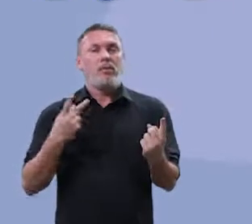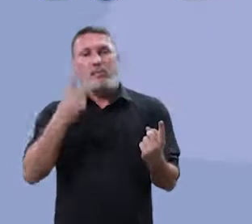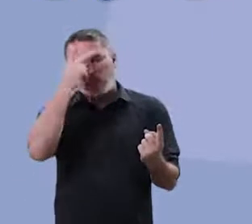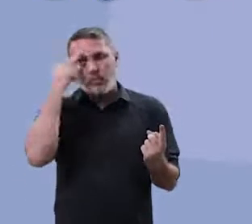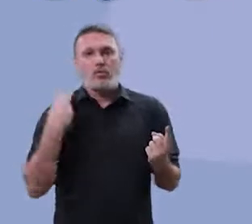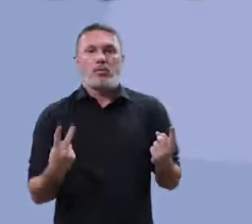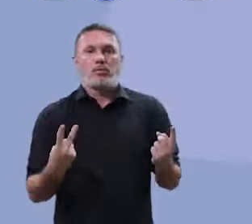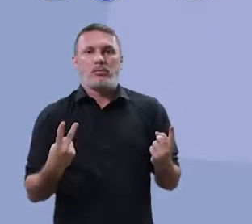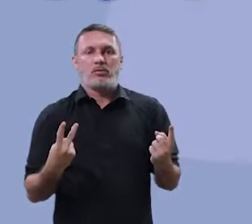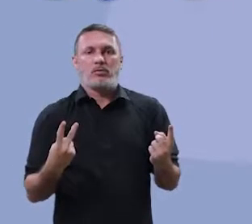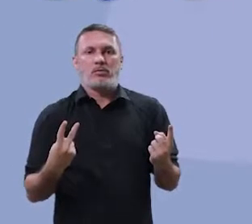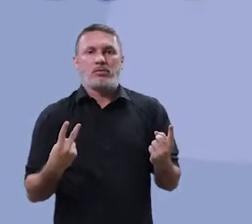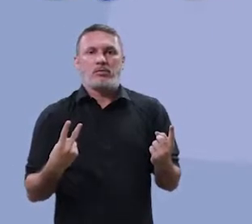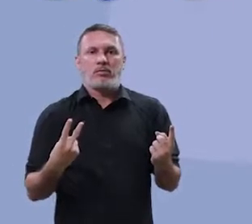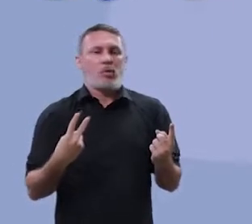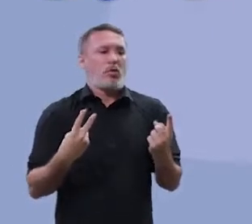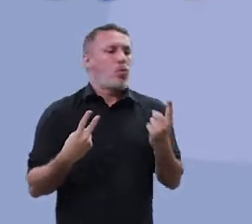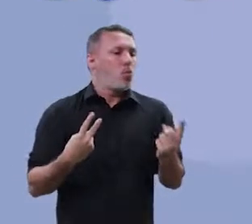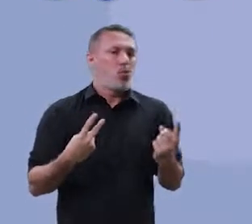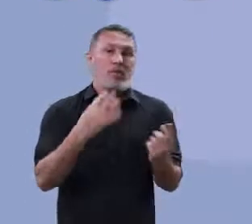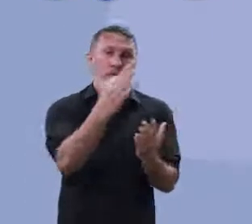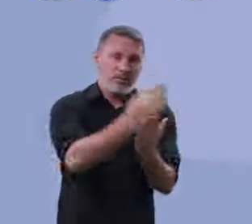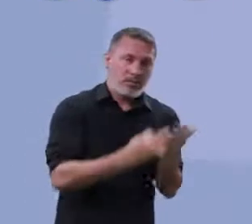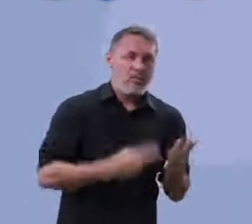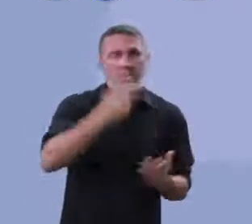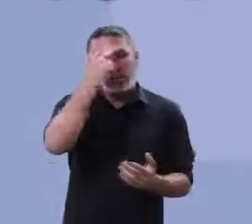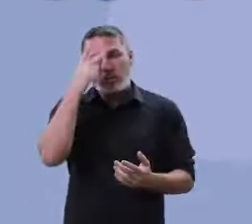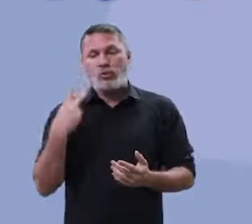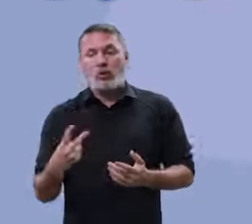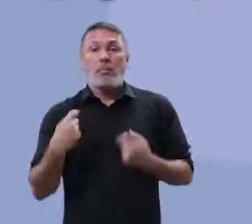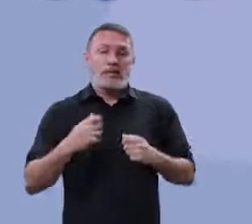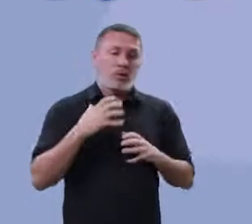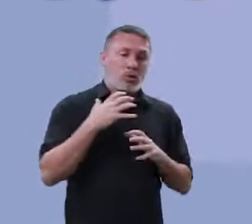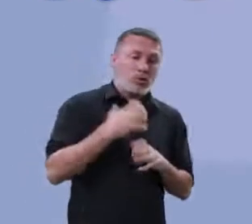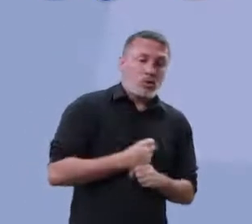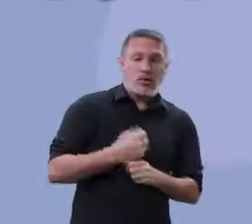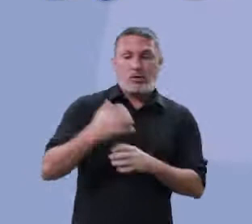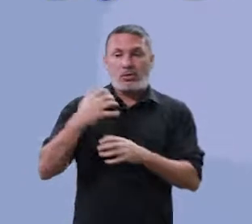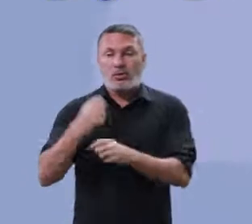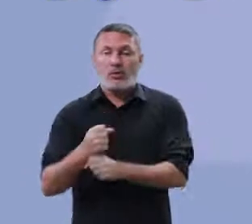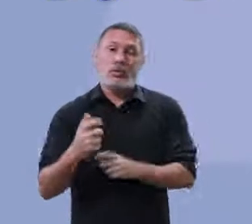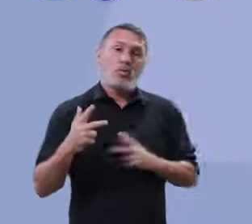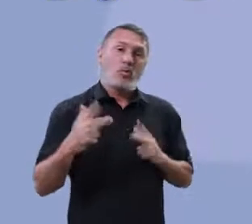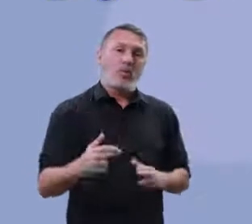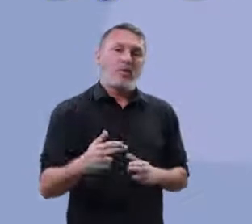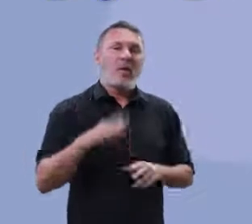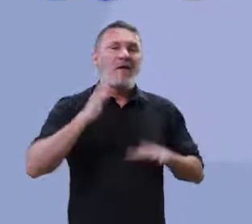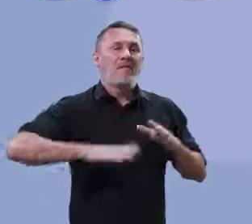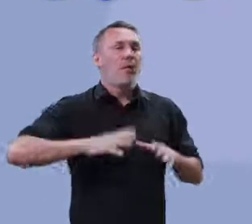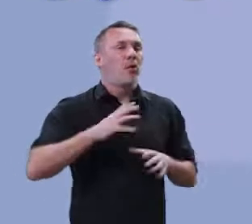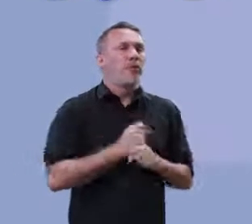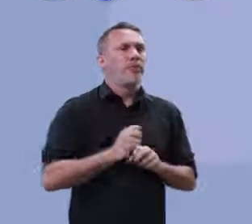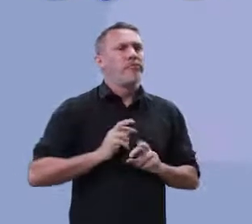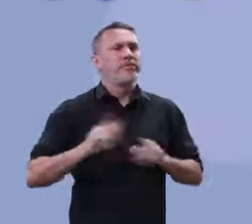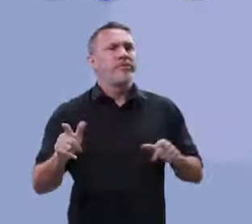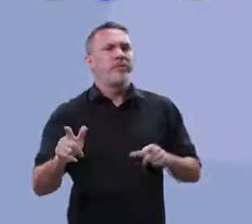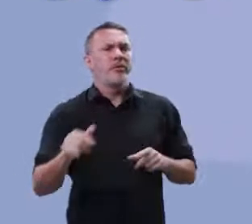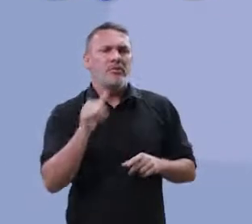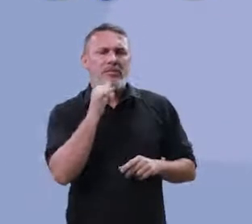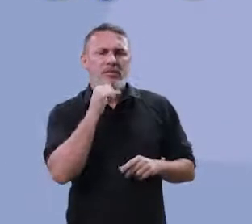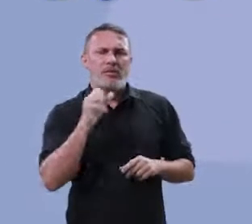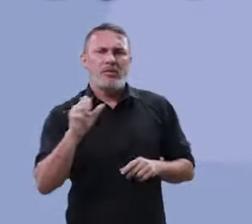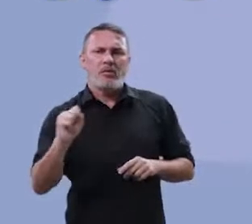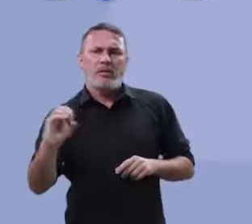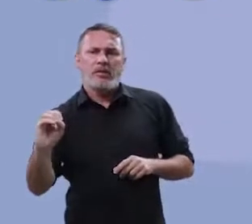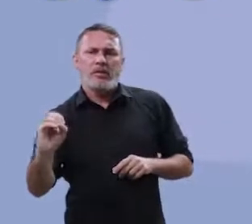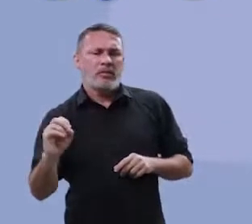vão corrigir a redação? Dois. Atribuam a mesma nota. É isso mesmo. Para que não haja aquela diferença. Às vezes,